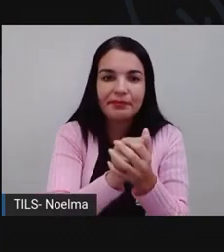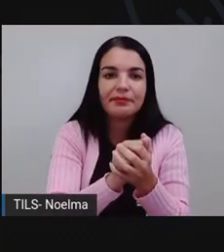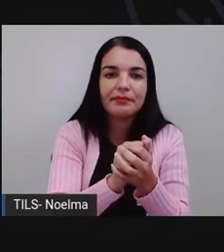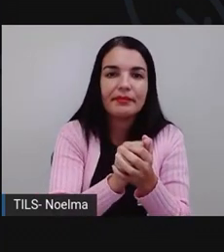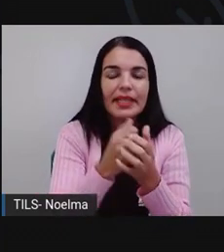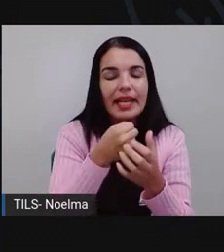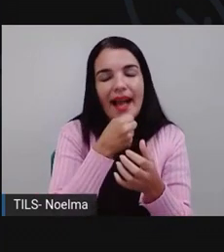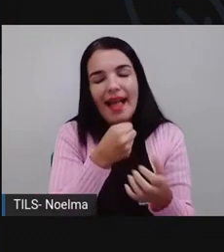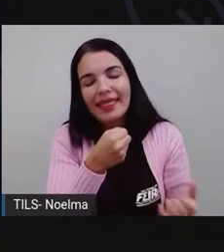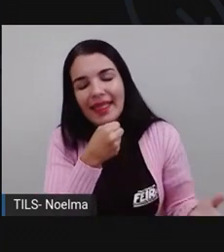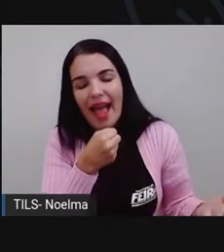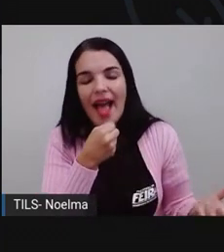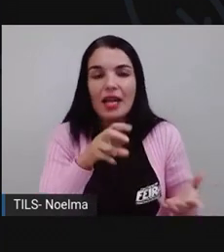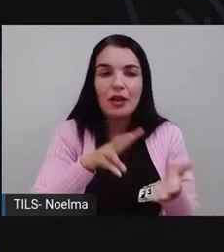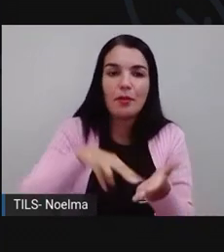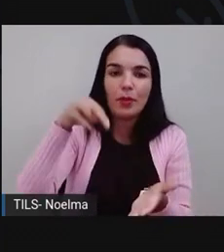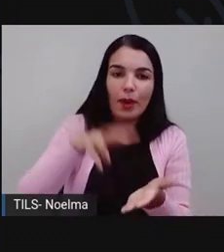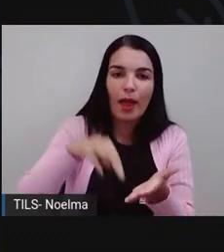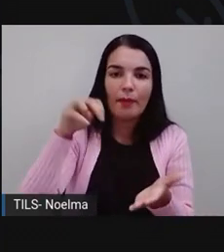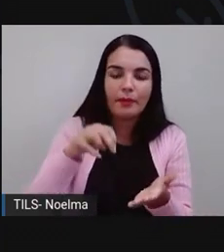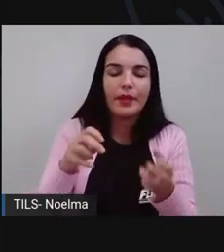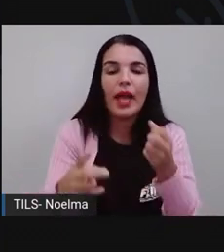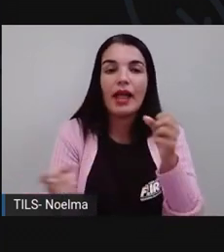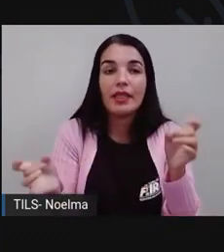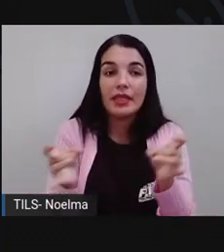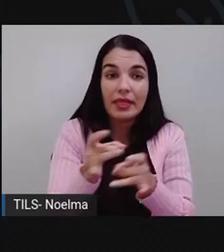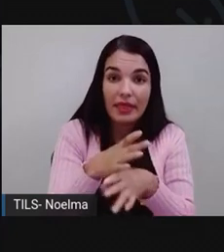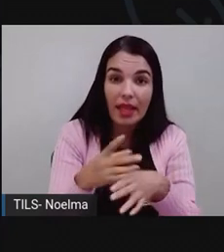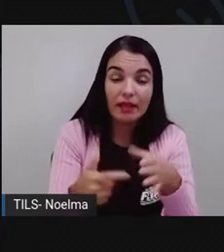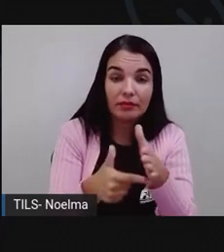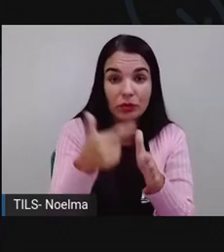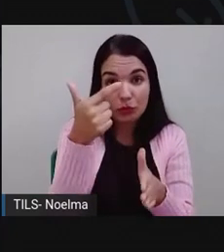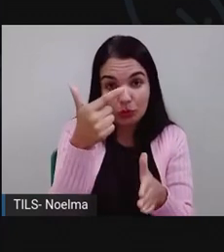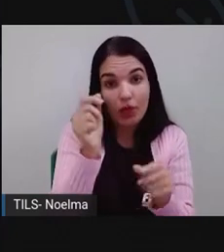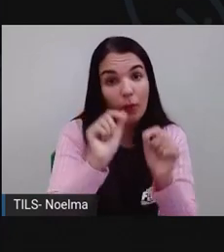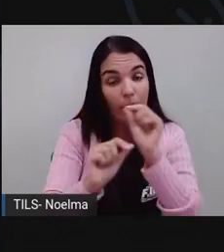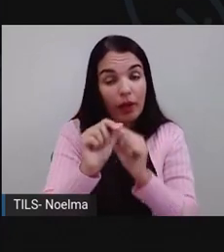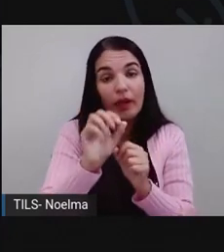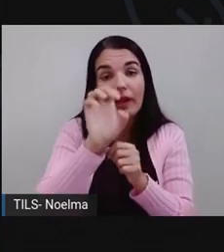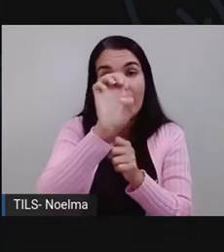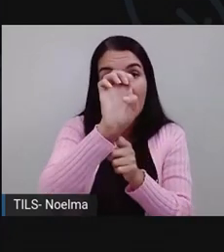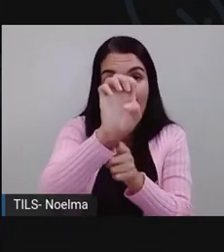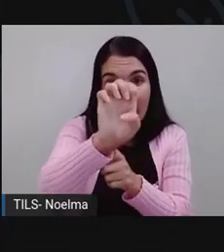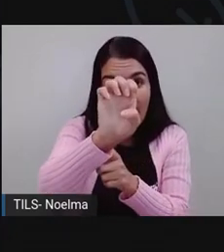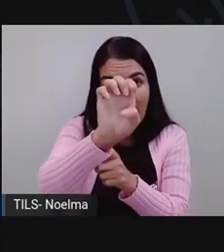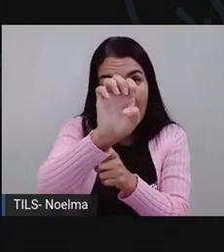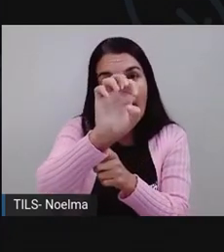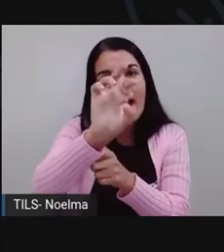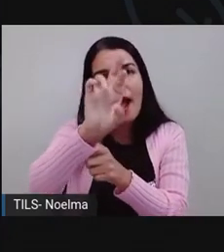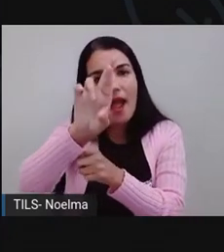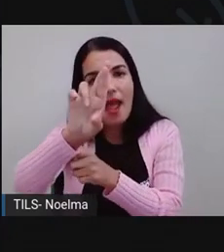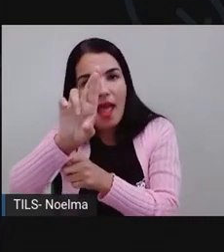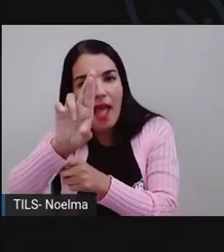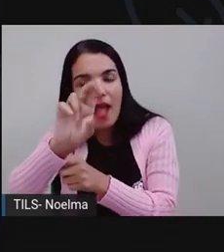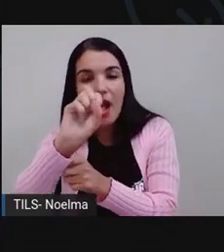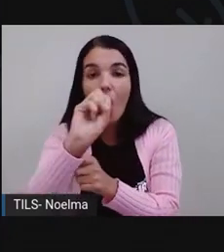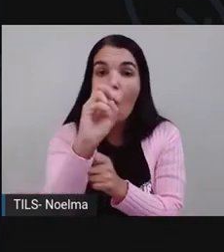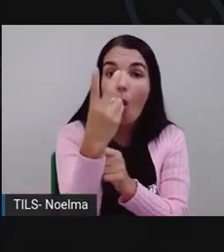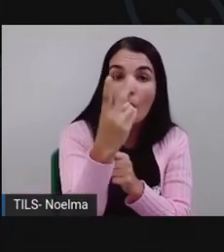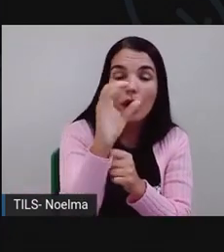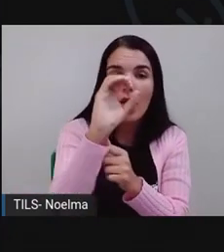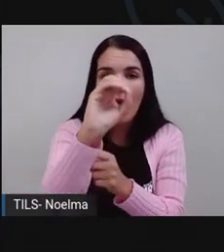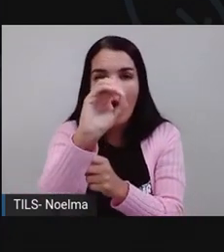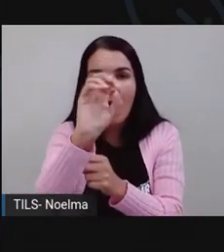como cantar, pular. Verbos de segunda conjugação, são verbos terminados em ER